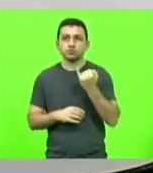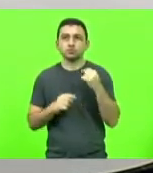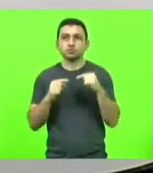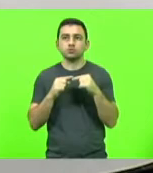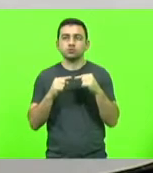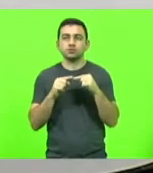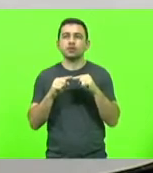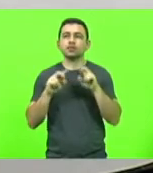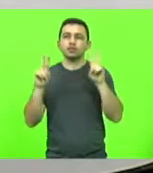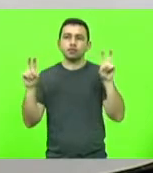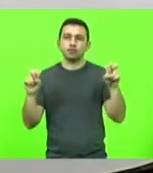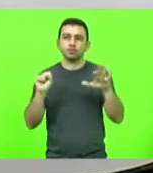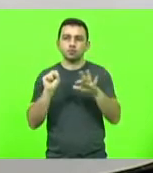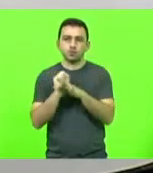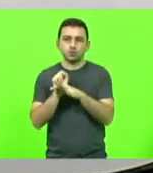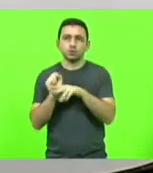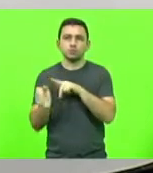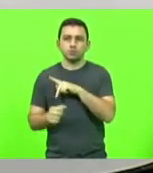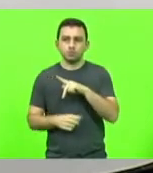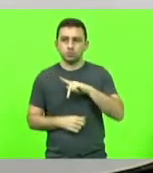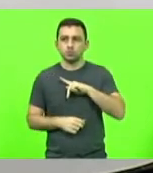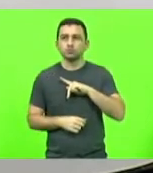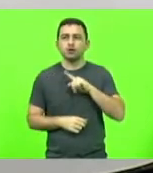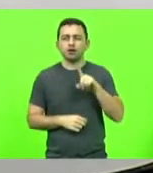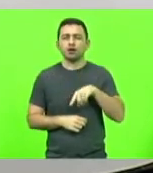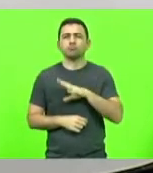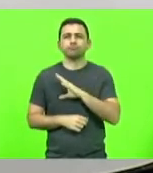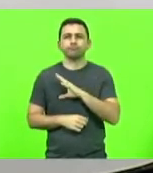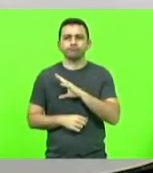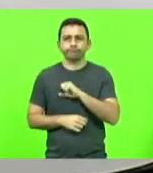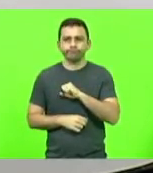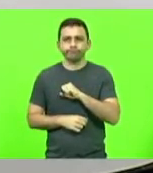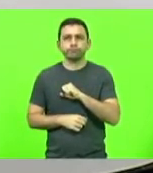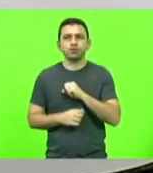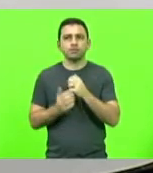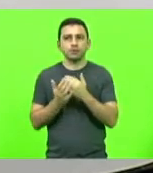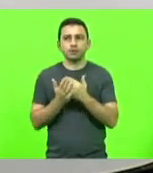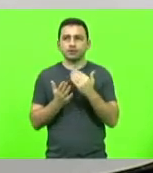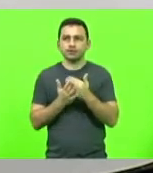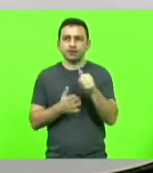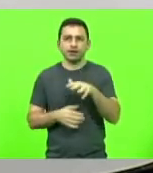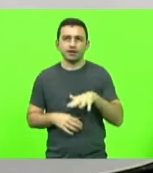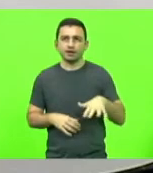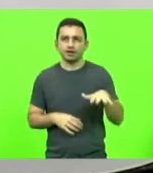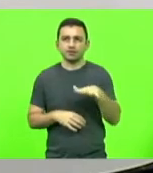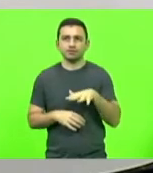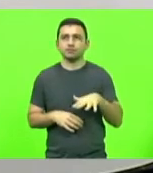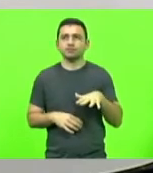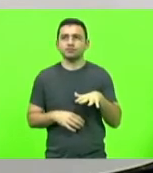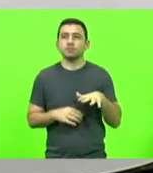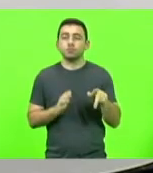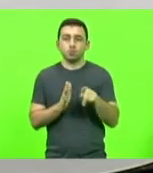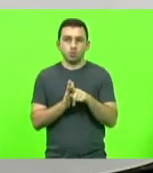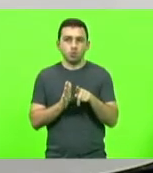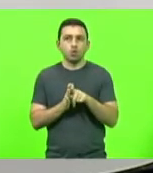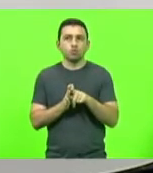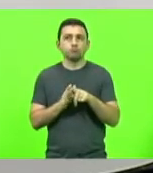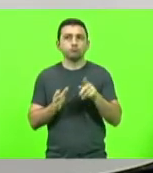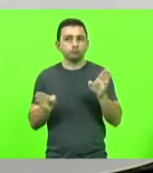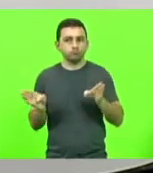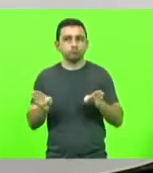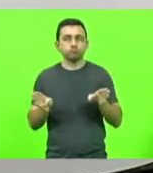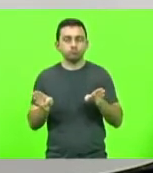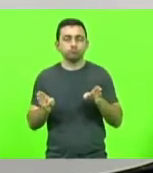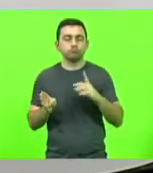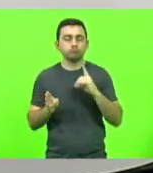segurança pública, que é uma das paixões, uma das áreas que absorve muito do conteúdo do nosso mandato. Porque